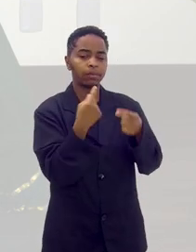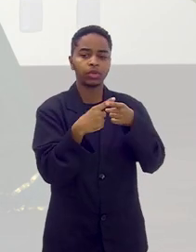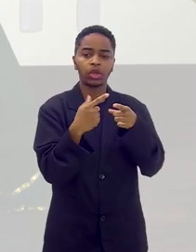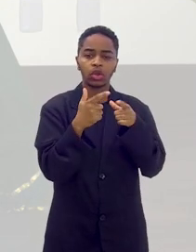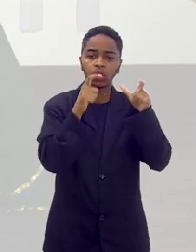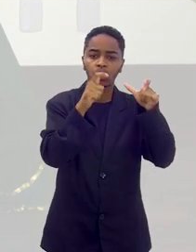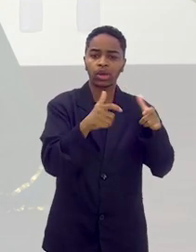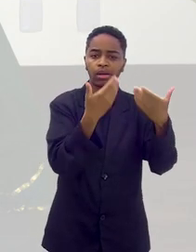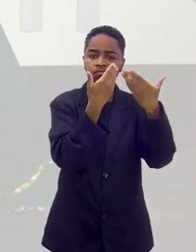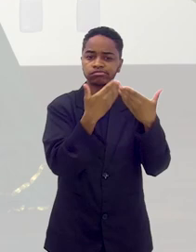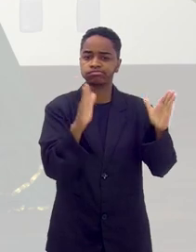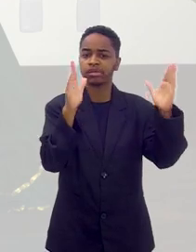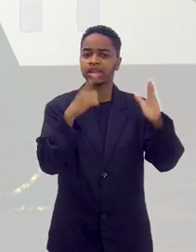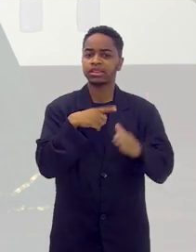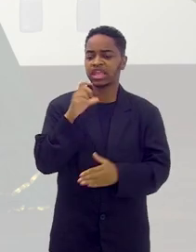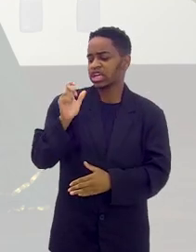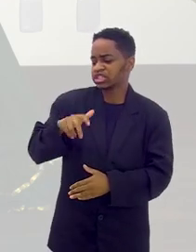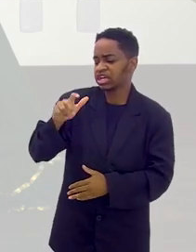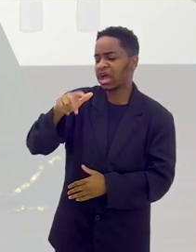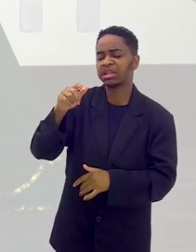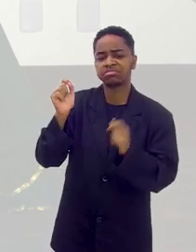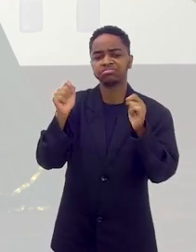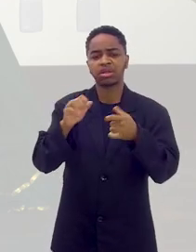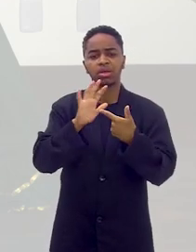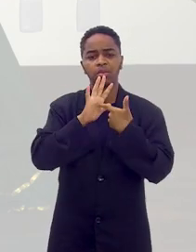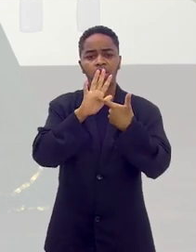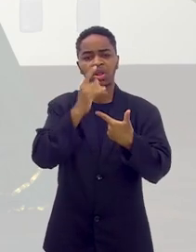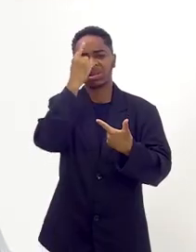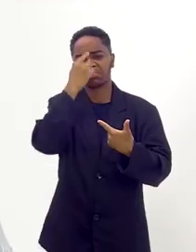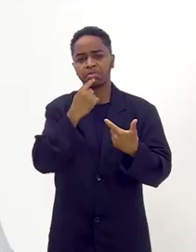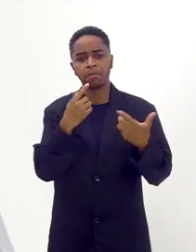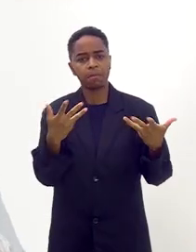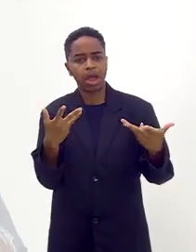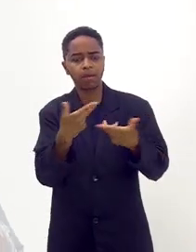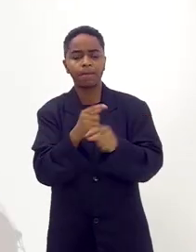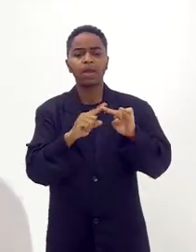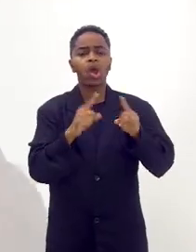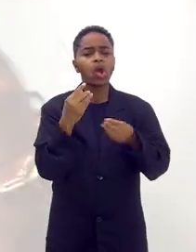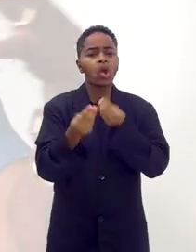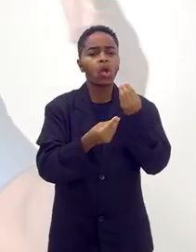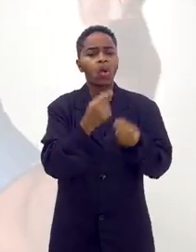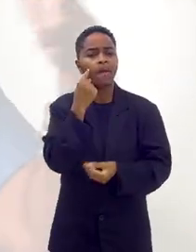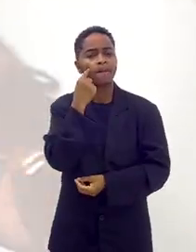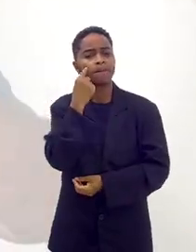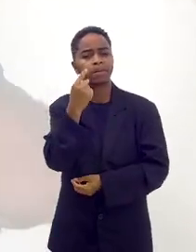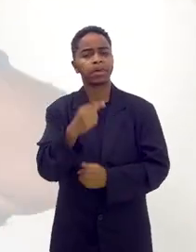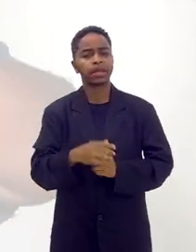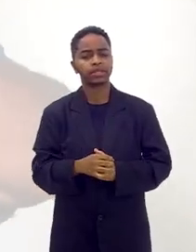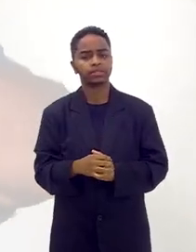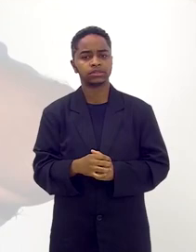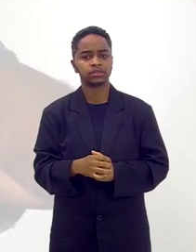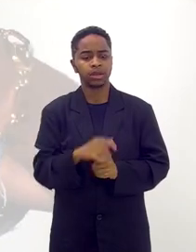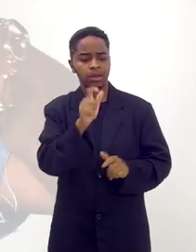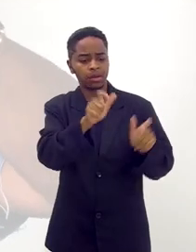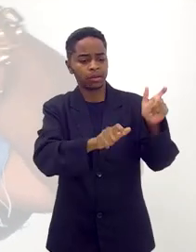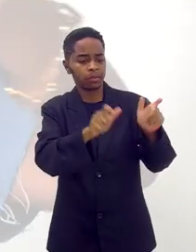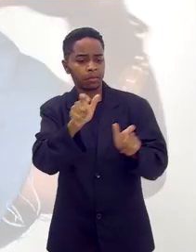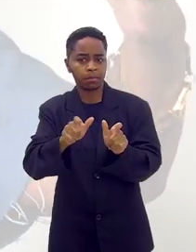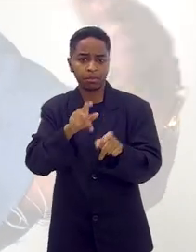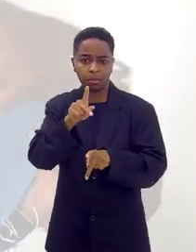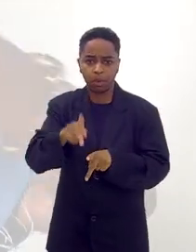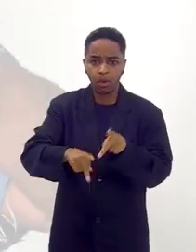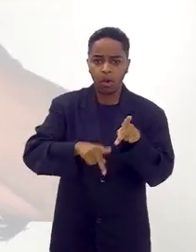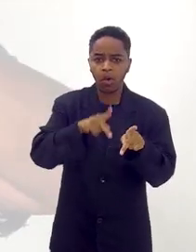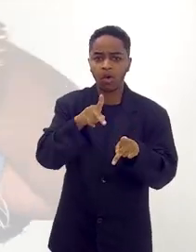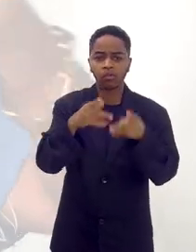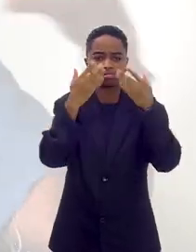Adoro. Adorei aquelas escadarias servindo para um cenário maravilhoso. Como é dançar assim, gente? Para todo mundo, para o